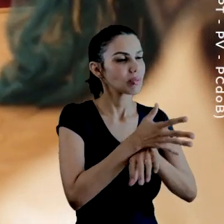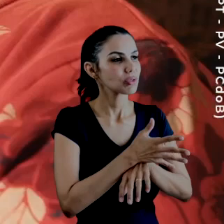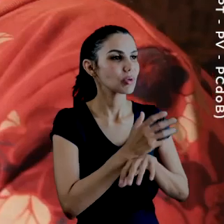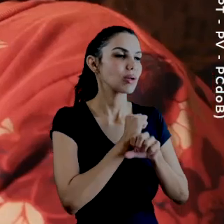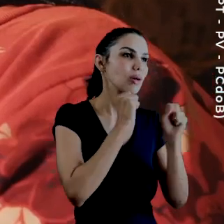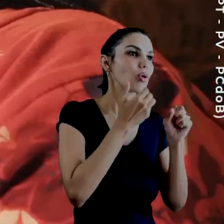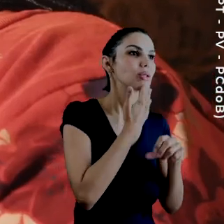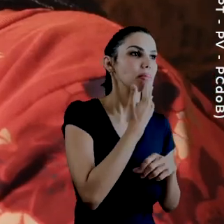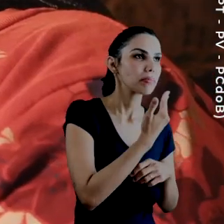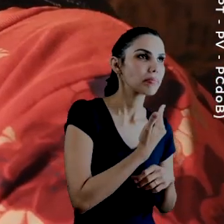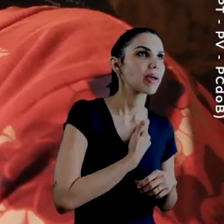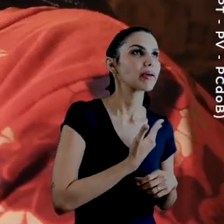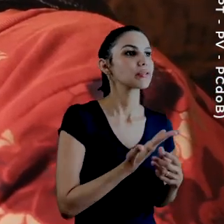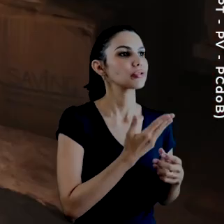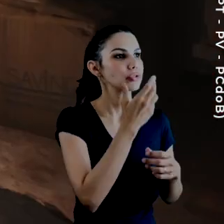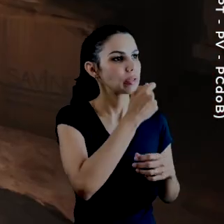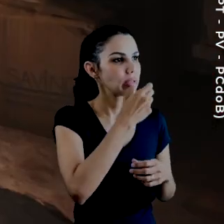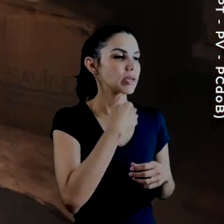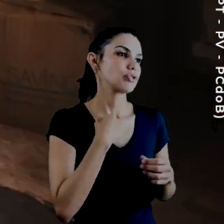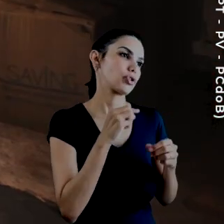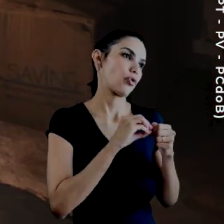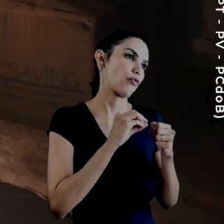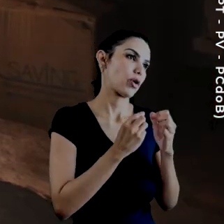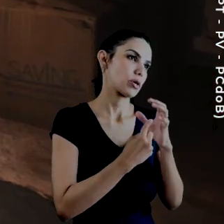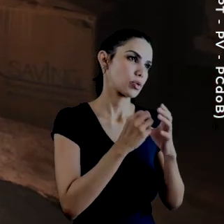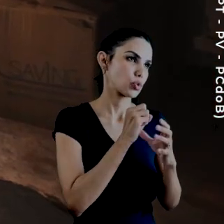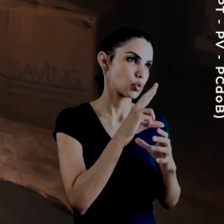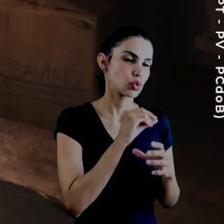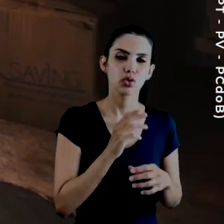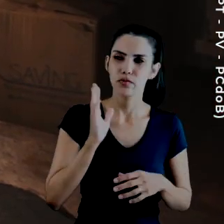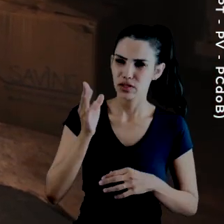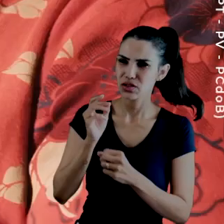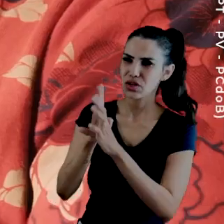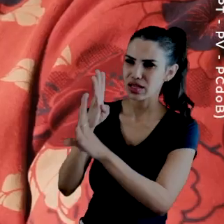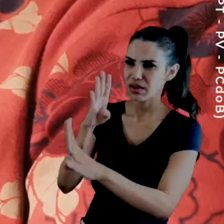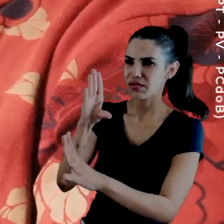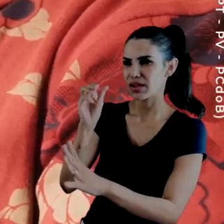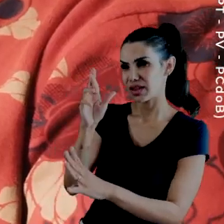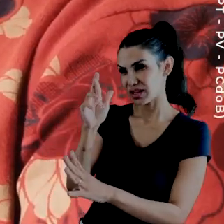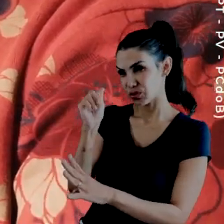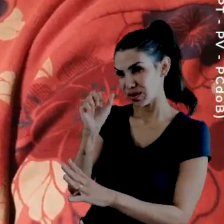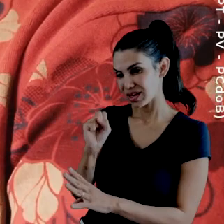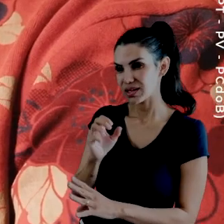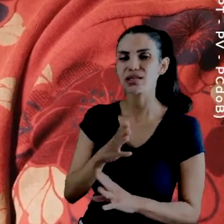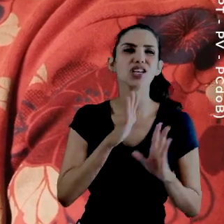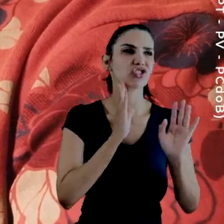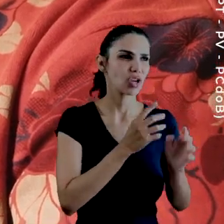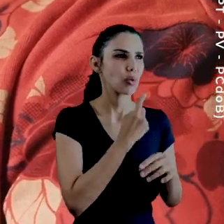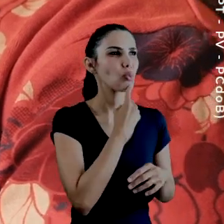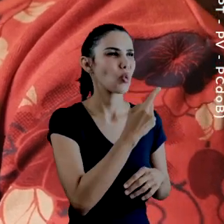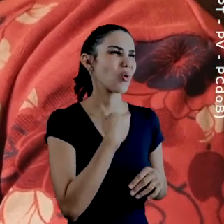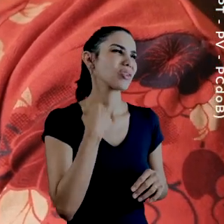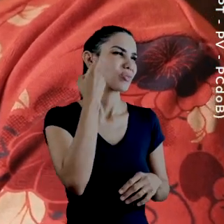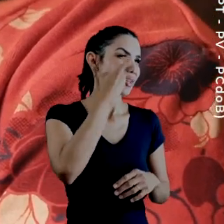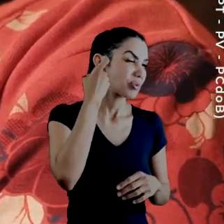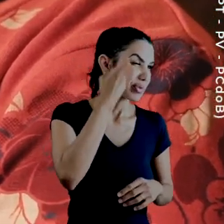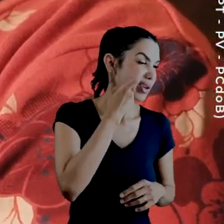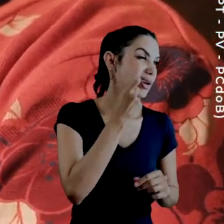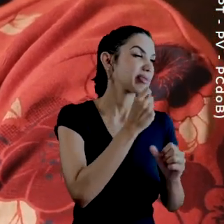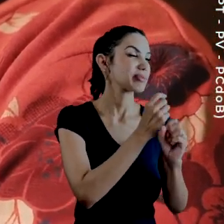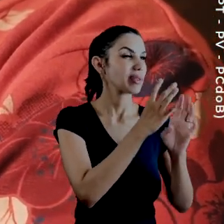faço um suquinho na mamadeira, dou pra ele. Você já foi à fila do Crás alguma vez? Já, já tem um, que eu corro atrás e não